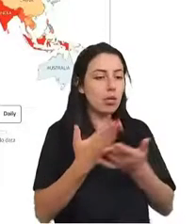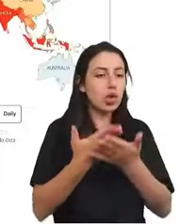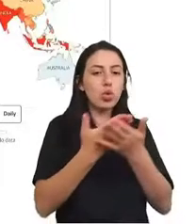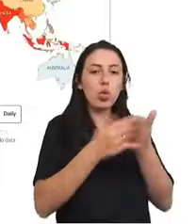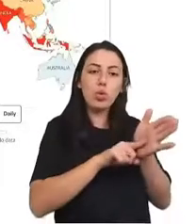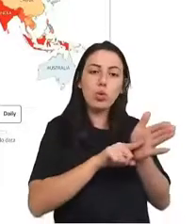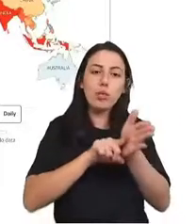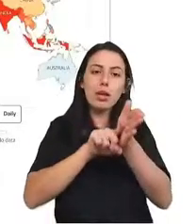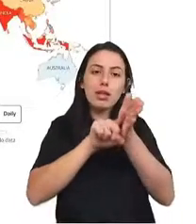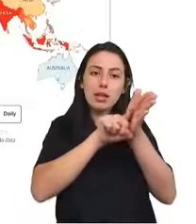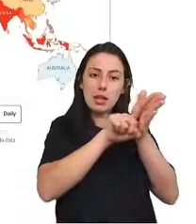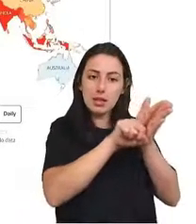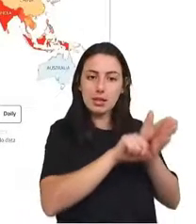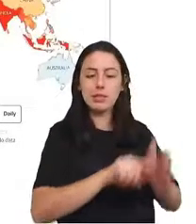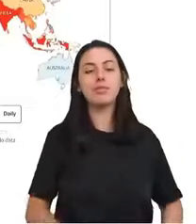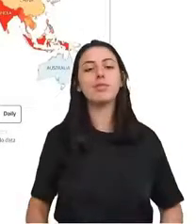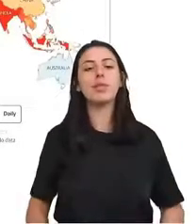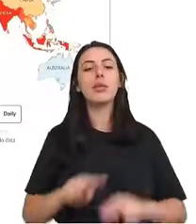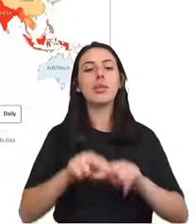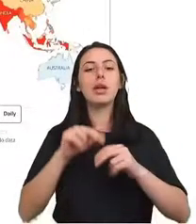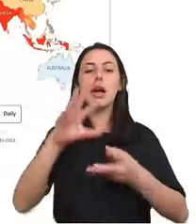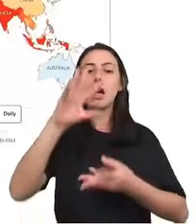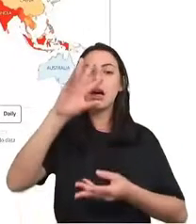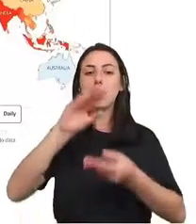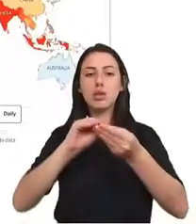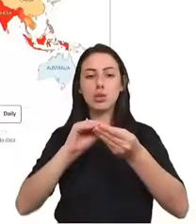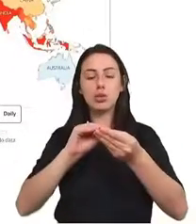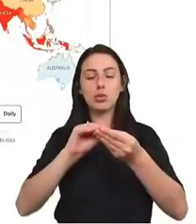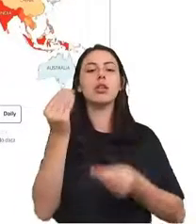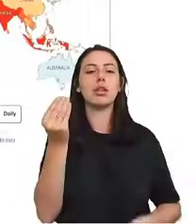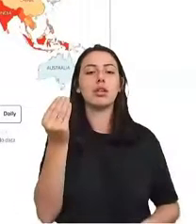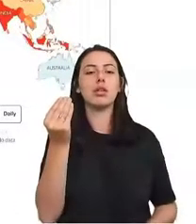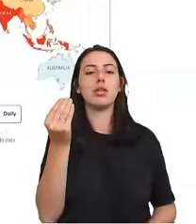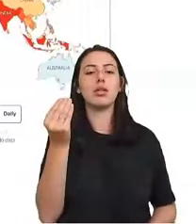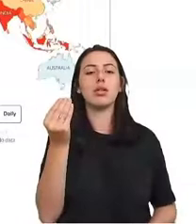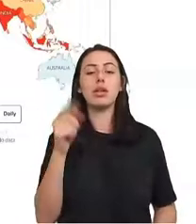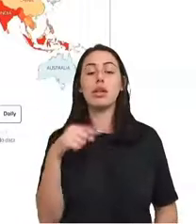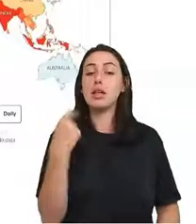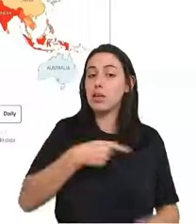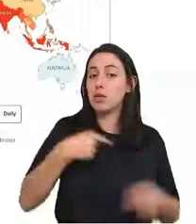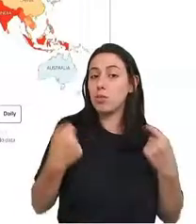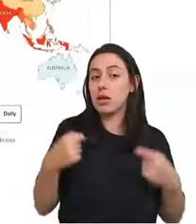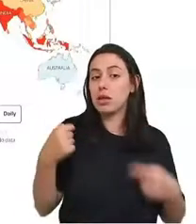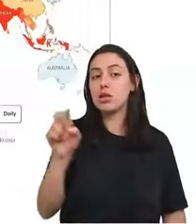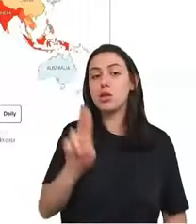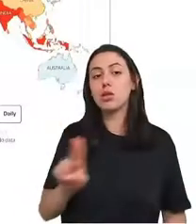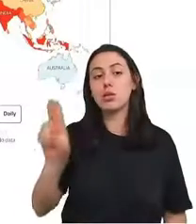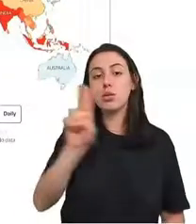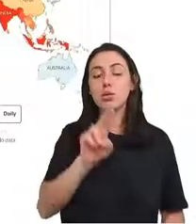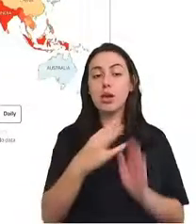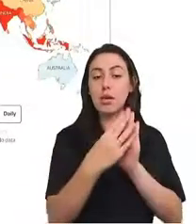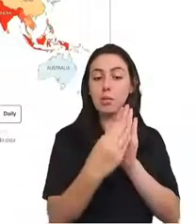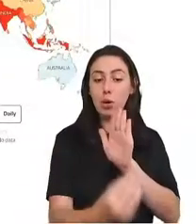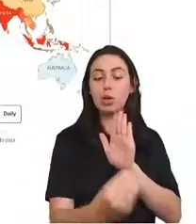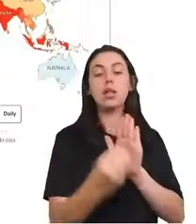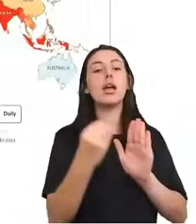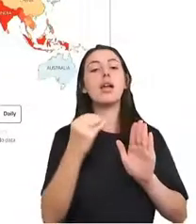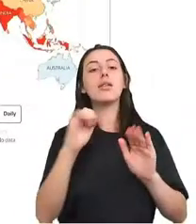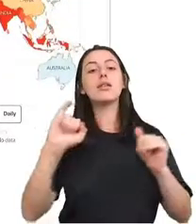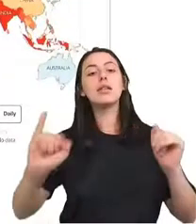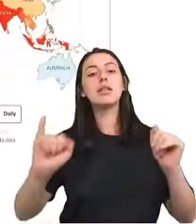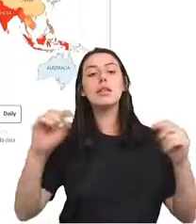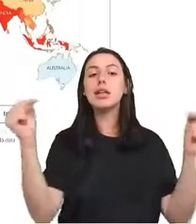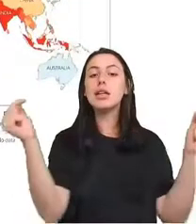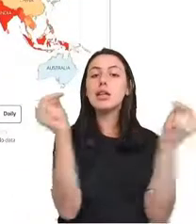eu diria que devemos usar machine learning quando for a melhor alternativa, devemos ser criativos e buscar novos usos e